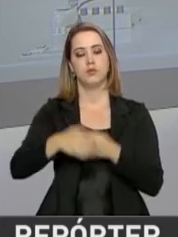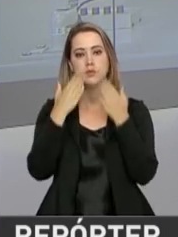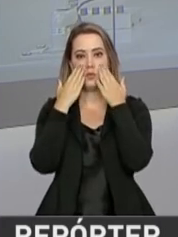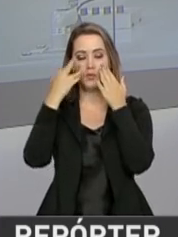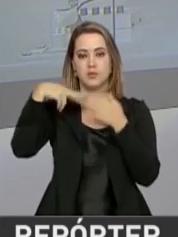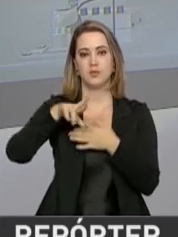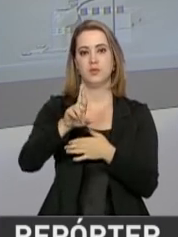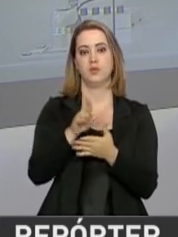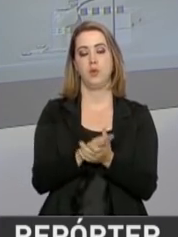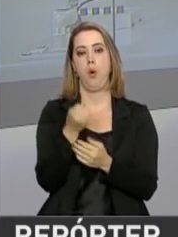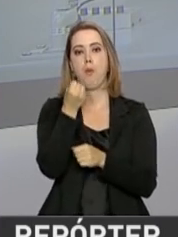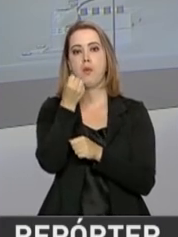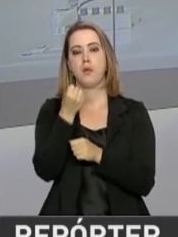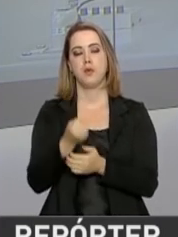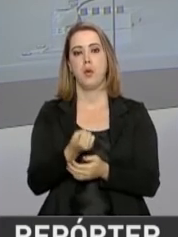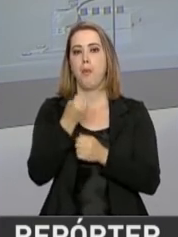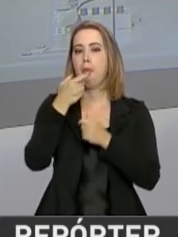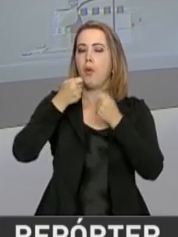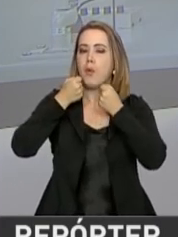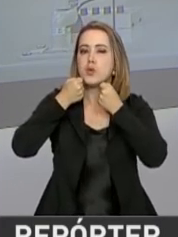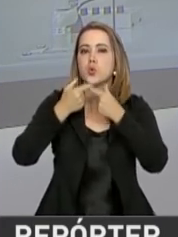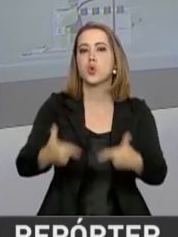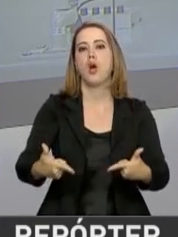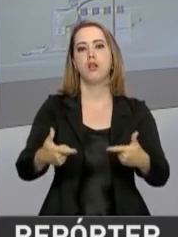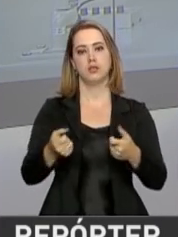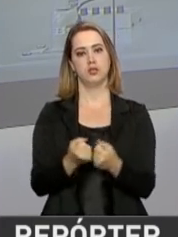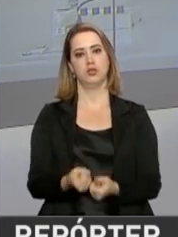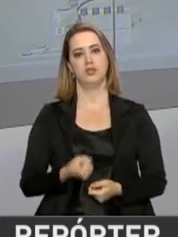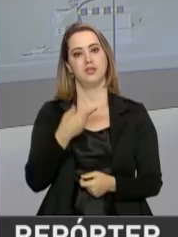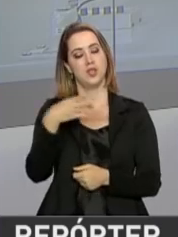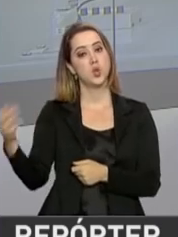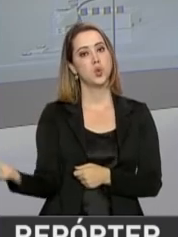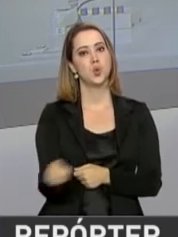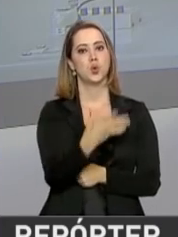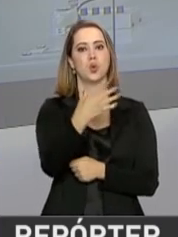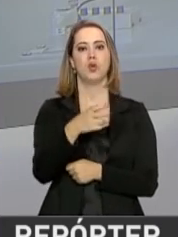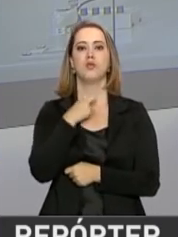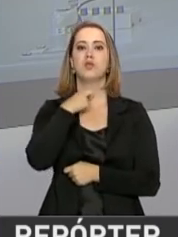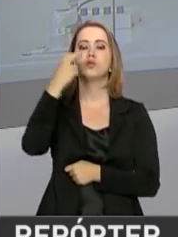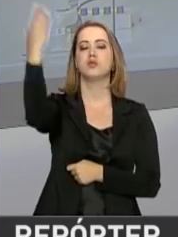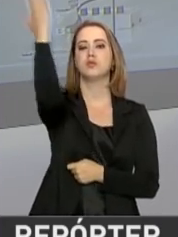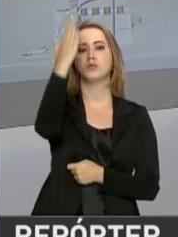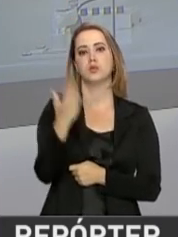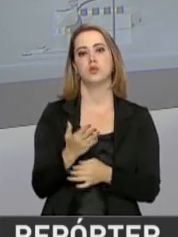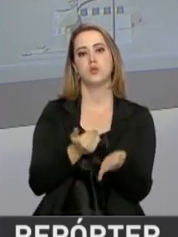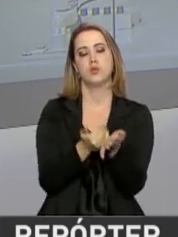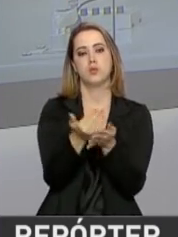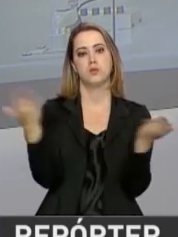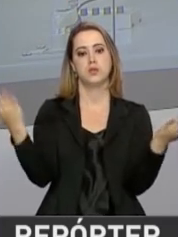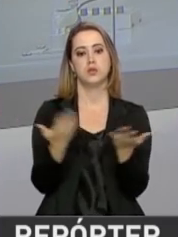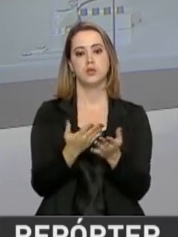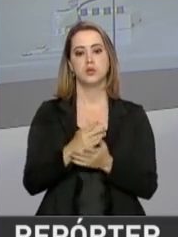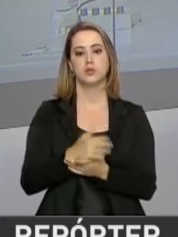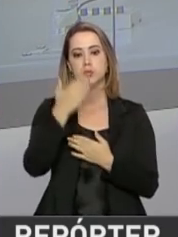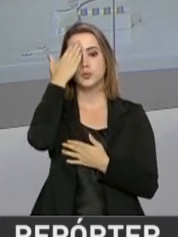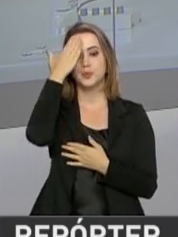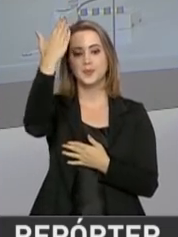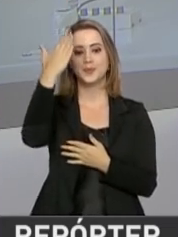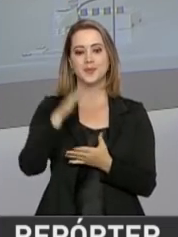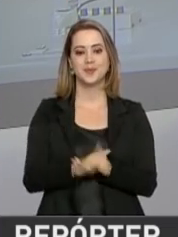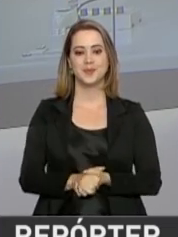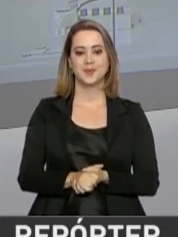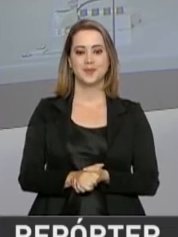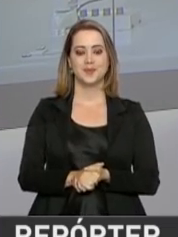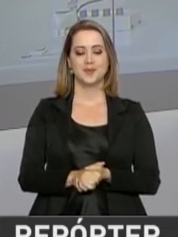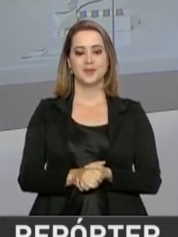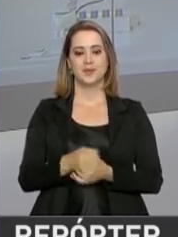Repórter NNBR. E uma grande sorte, uma boa sorte, nessa nova fase da Voz do Brasil que começou hoje. Muito obrigado pela participação.